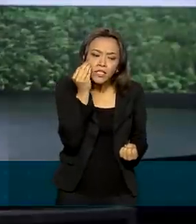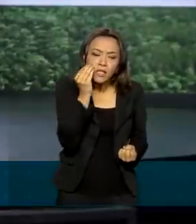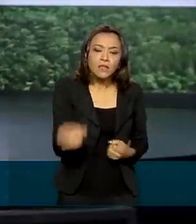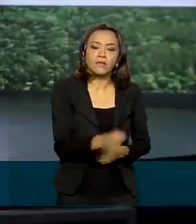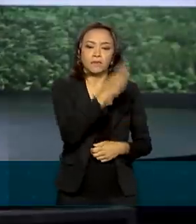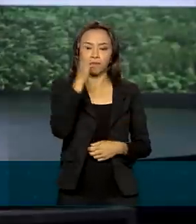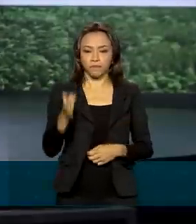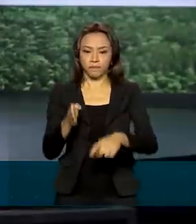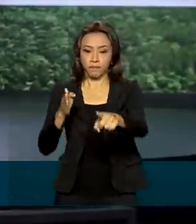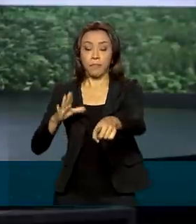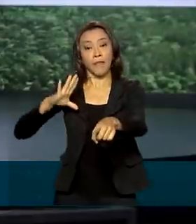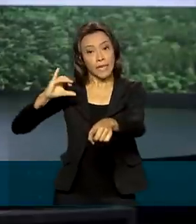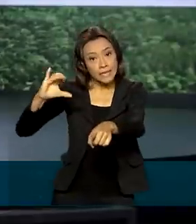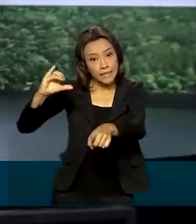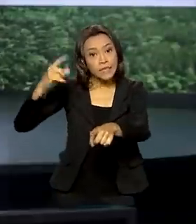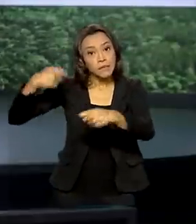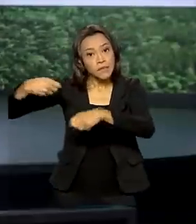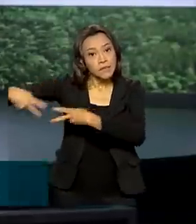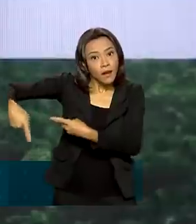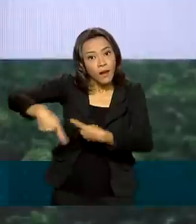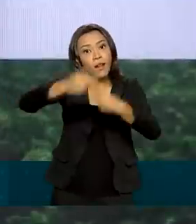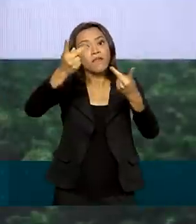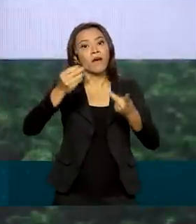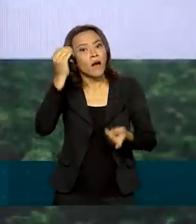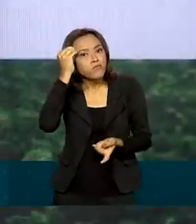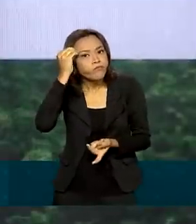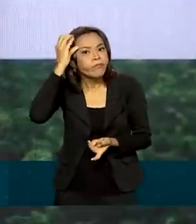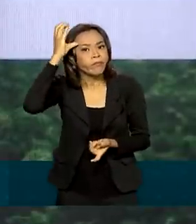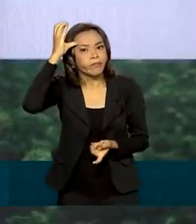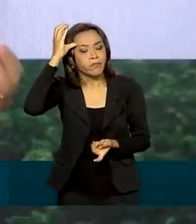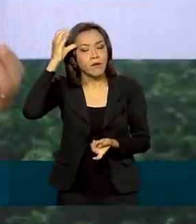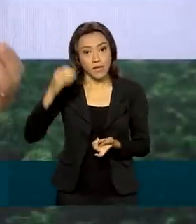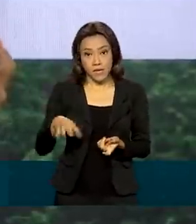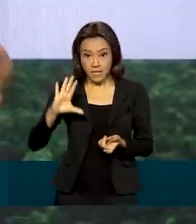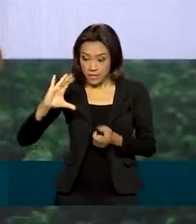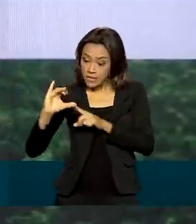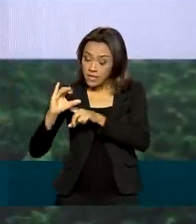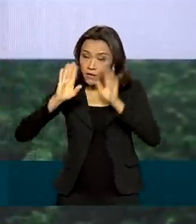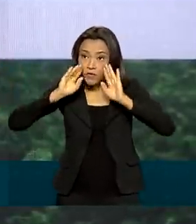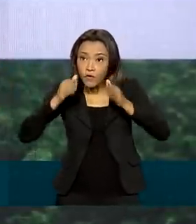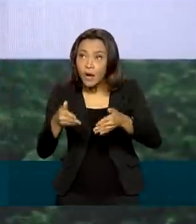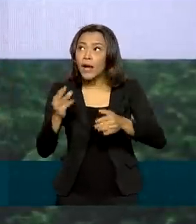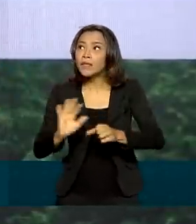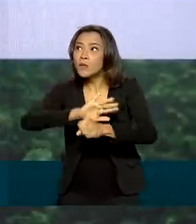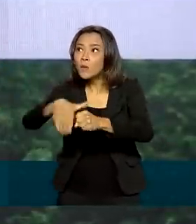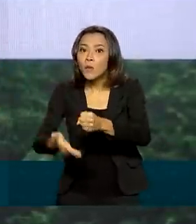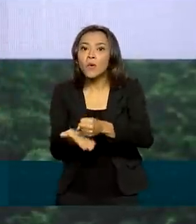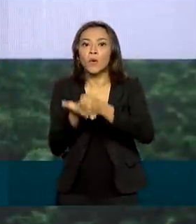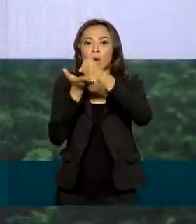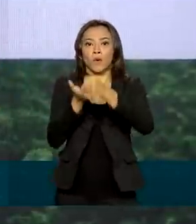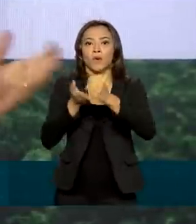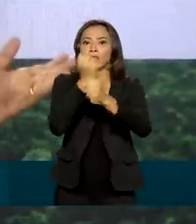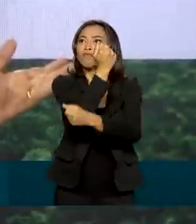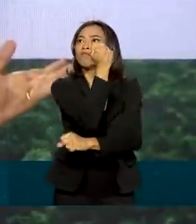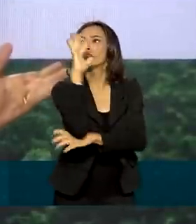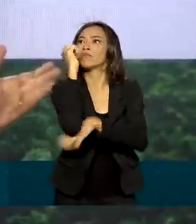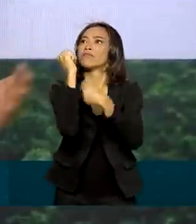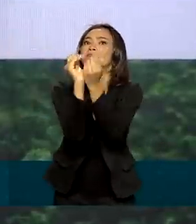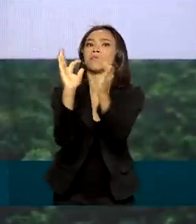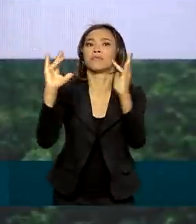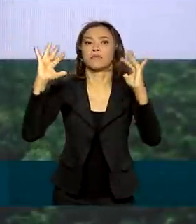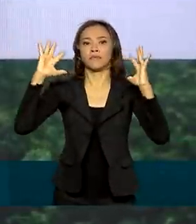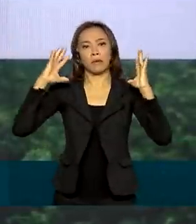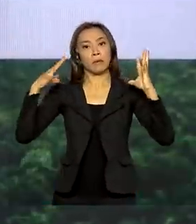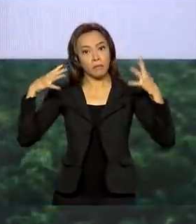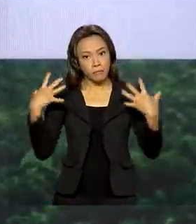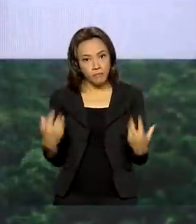ciência tem que trazer esse conhecimento, mas a ciência é focada num crescimento verde. Eu acho que o caminho é trabalharmos juntos, eu